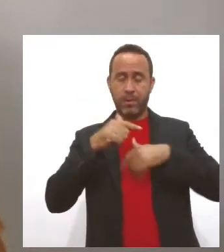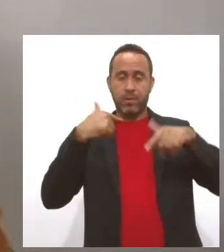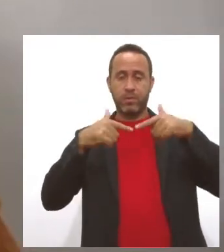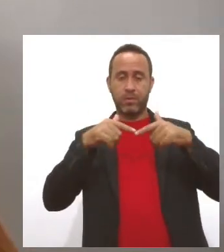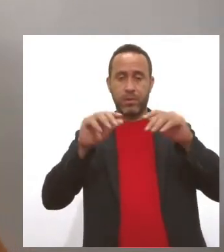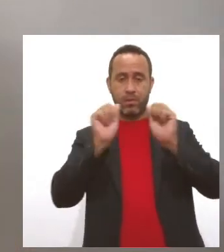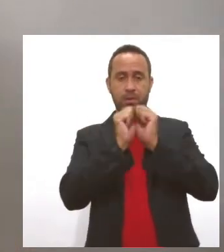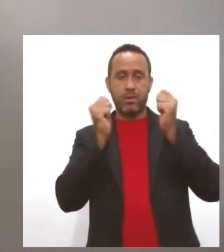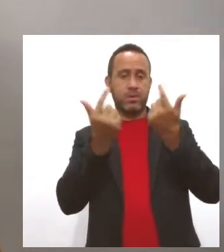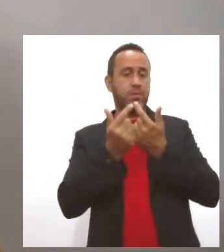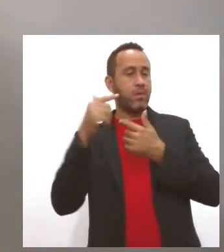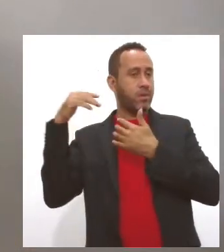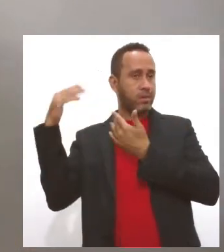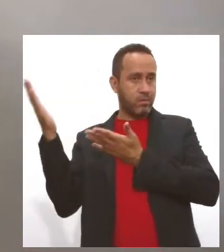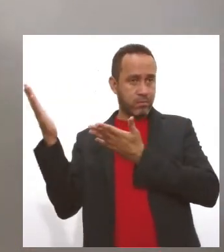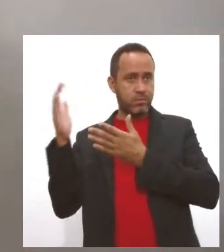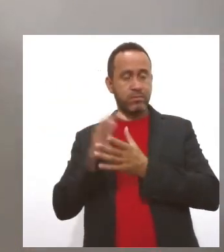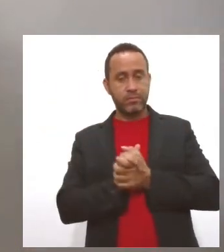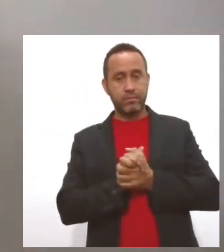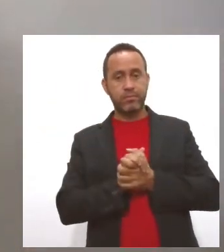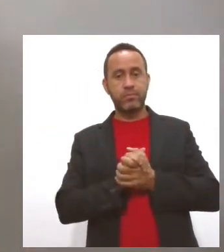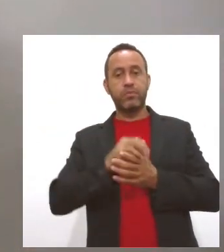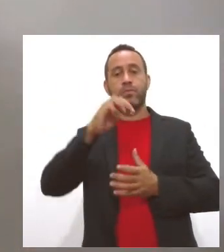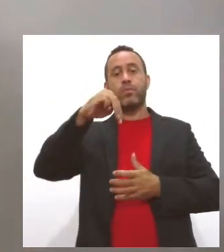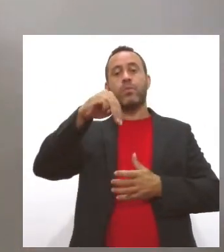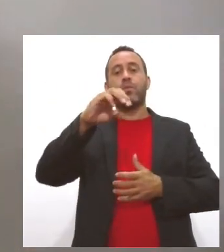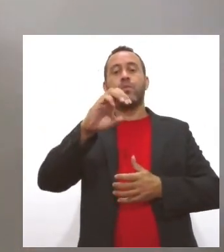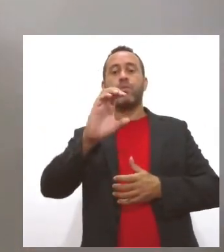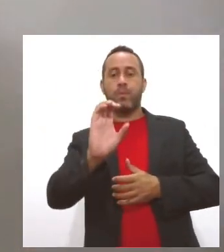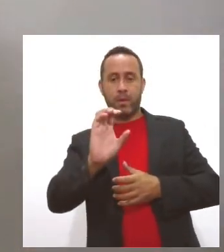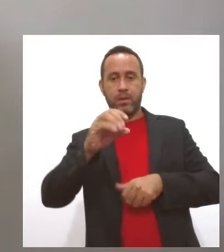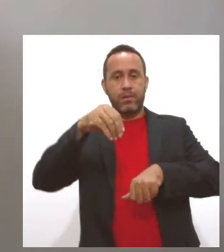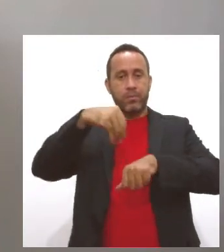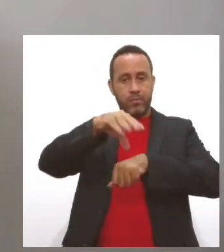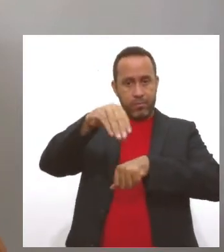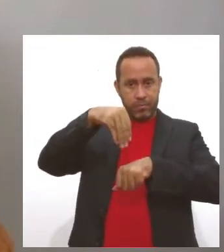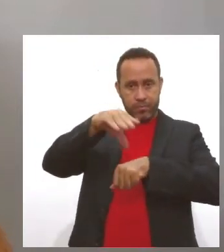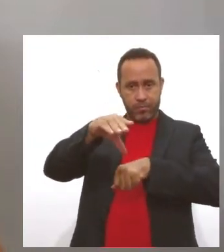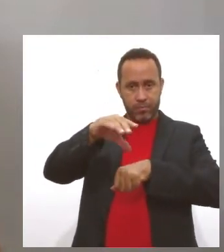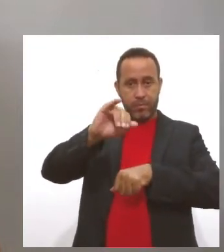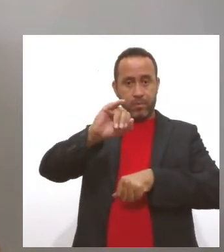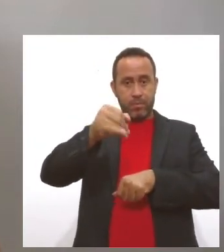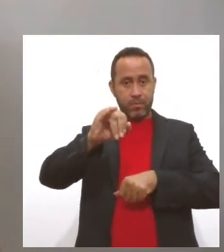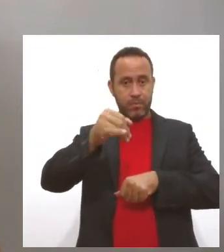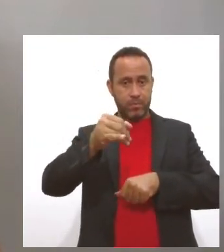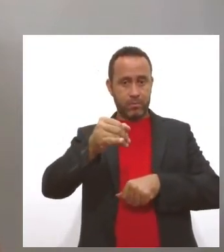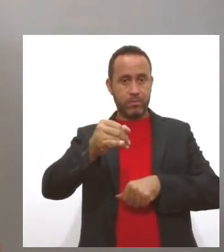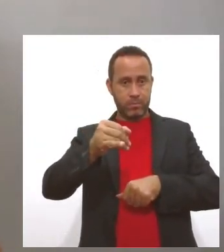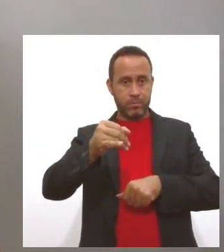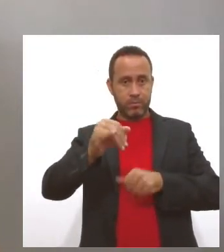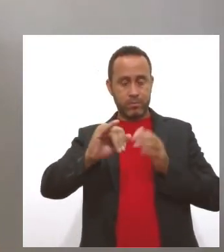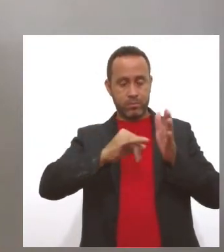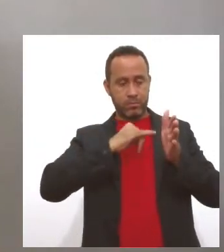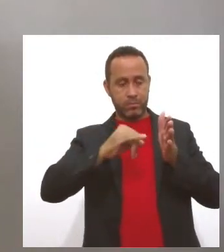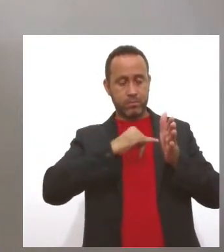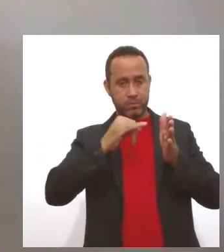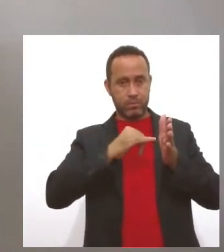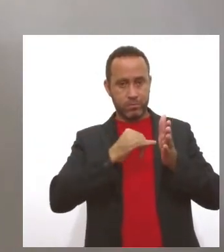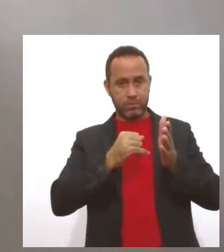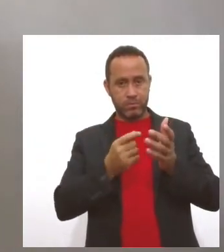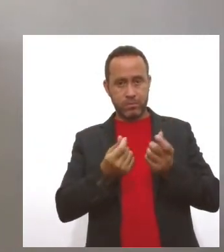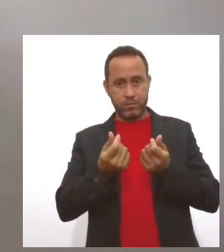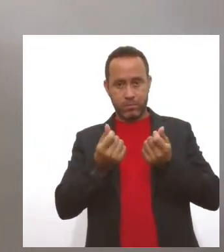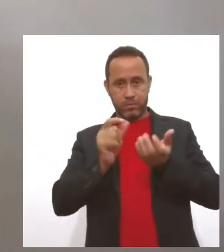casa, né? E uma notícia do MEC, o MEC informou, ele confirmou para janeiro as inscrições do Fundo de Financiamento